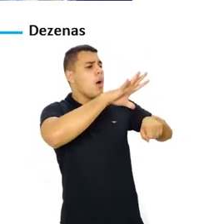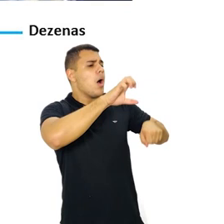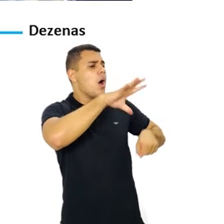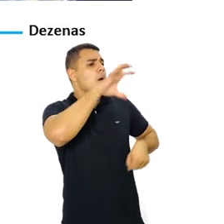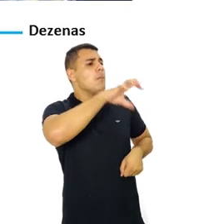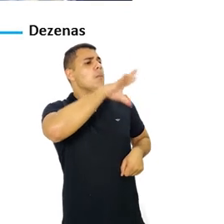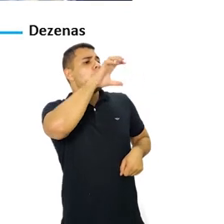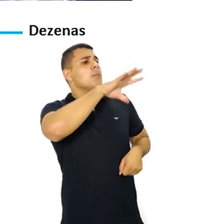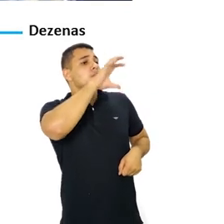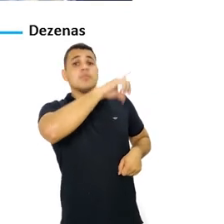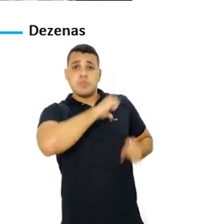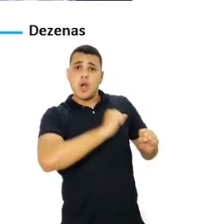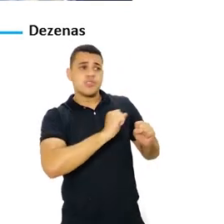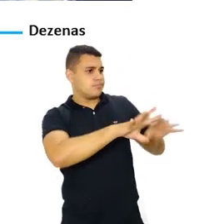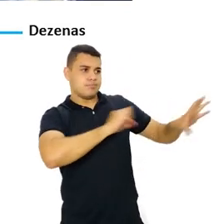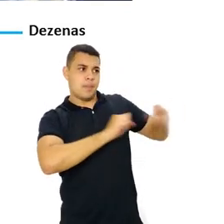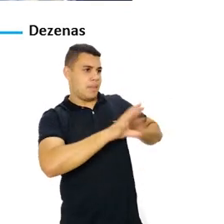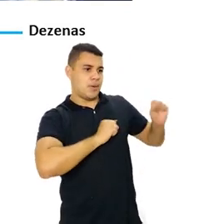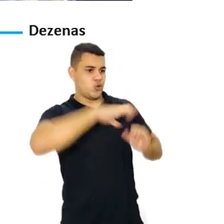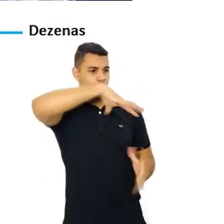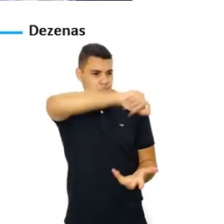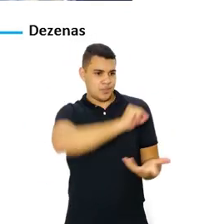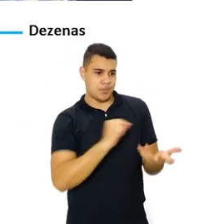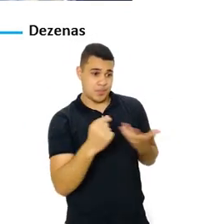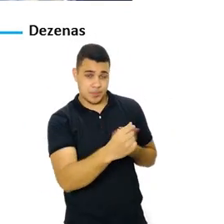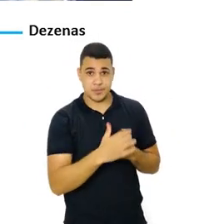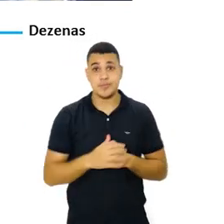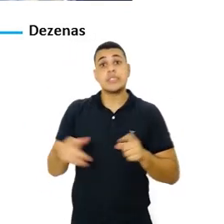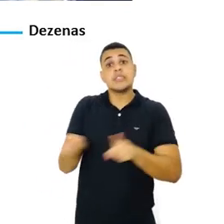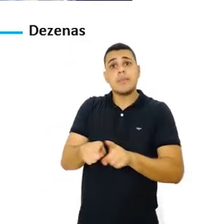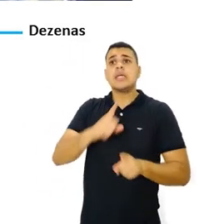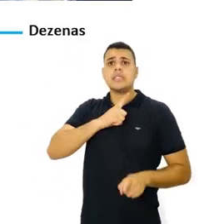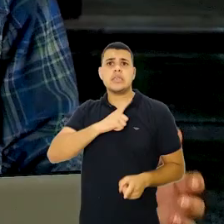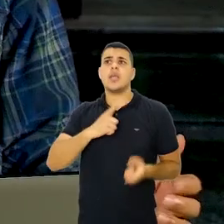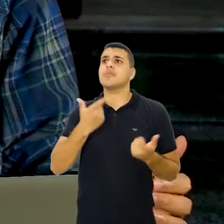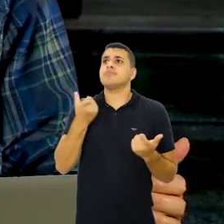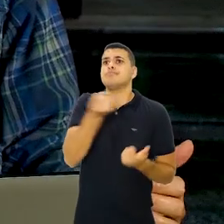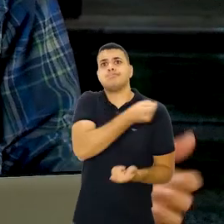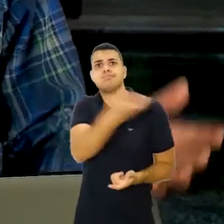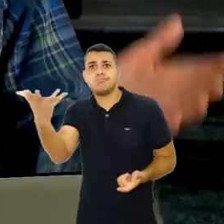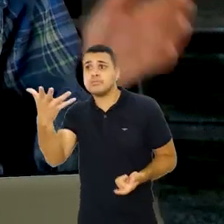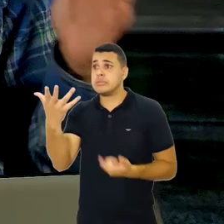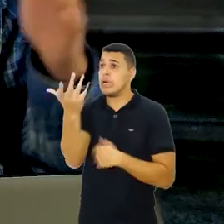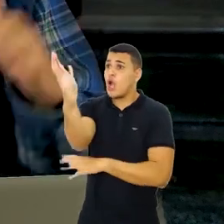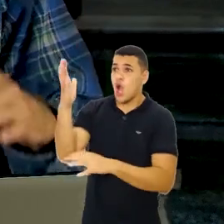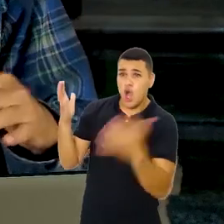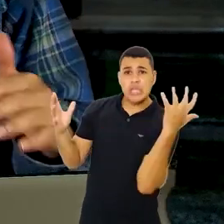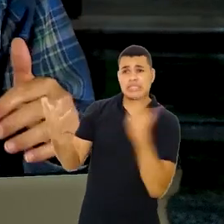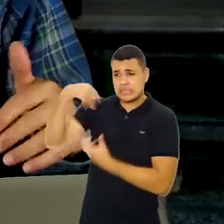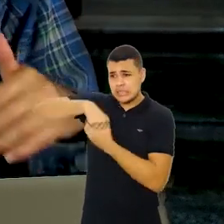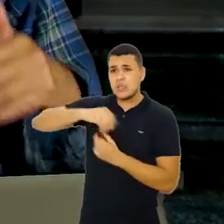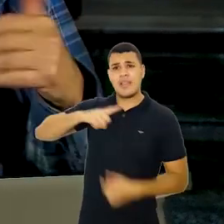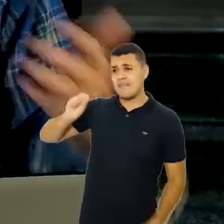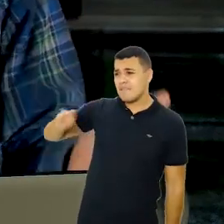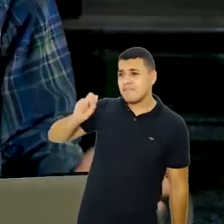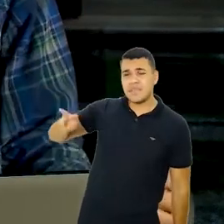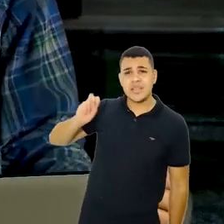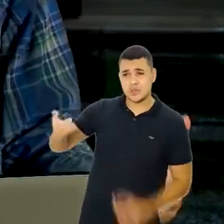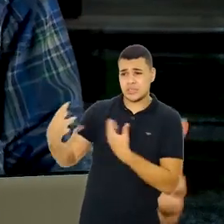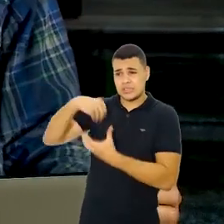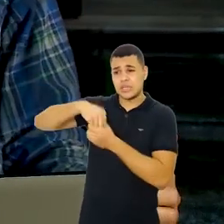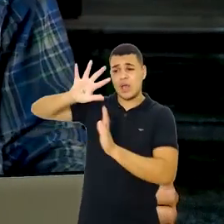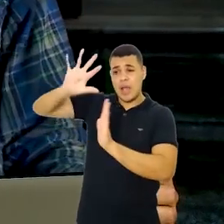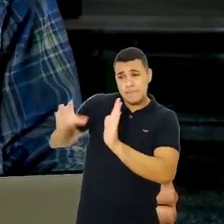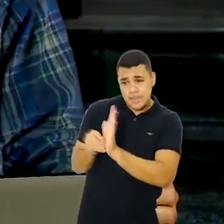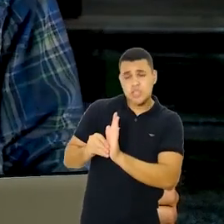transmissão respiratória pode ser rapidamente propagada no mundo inteiro. A devastação também das florestas. Centenas de vírus coabitam